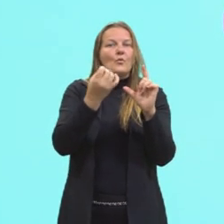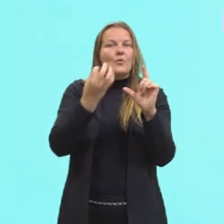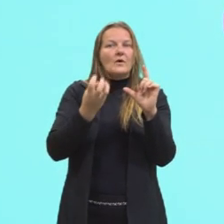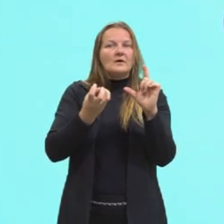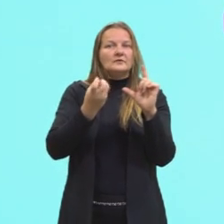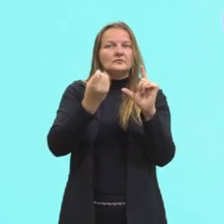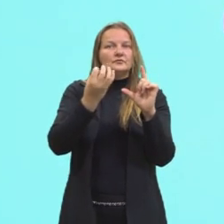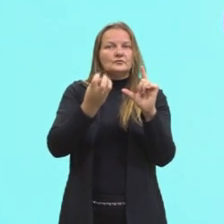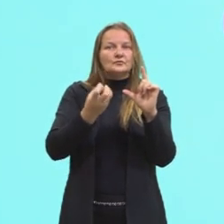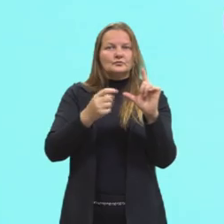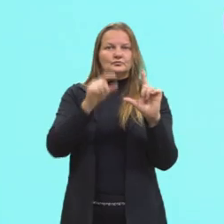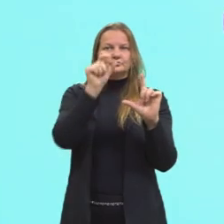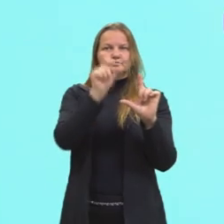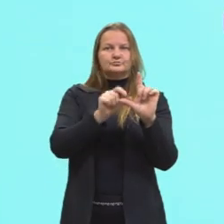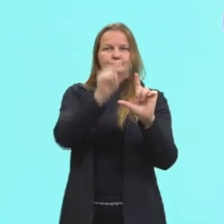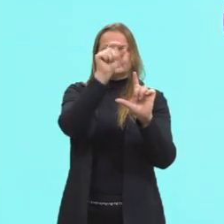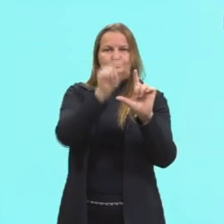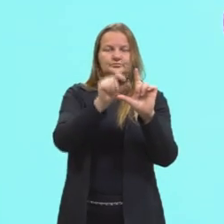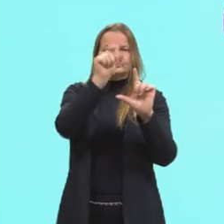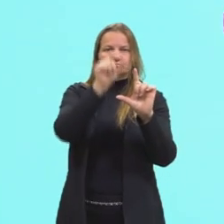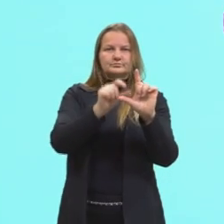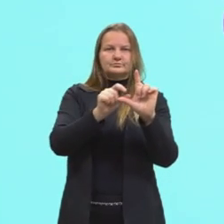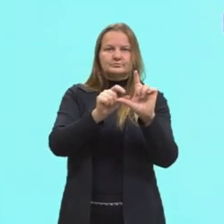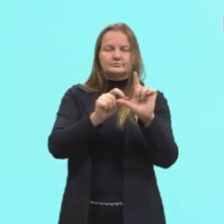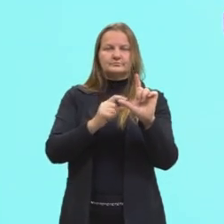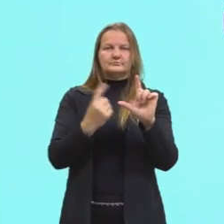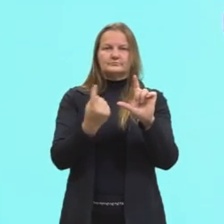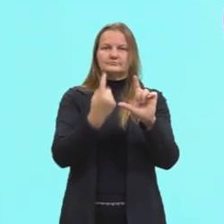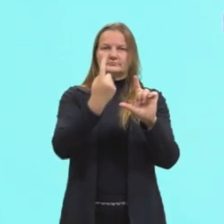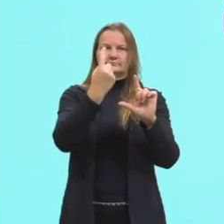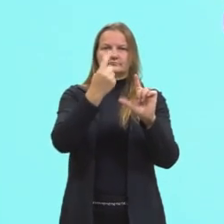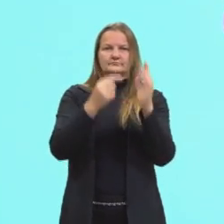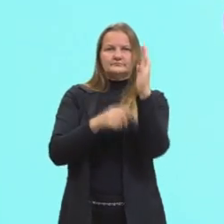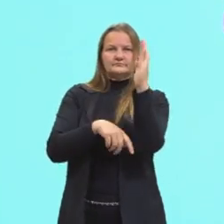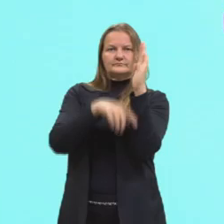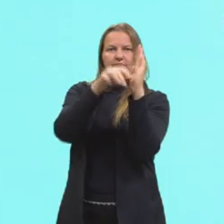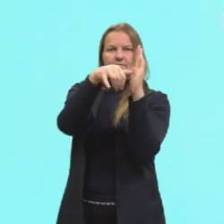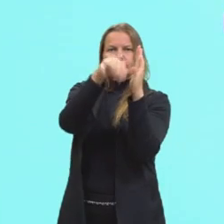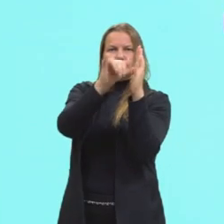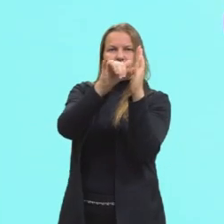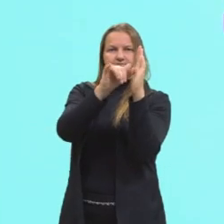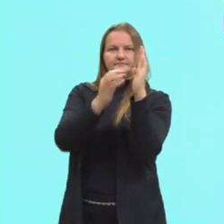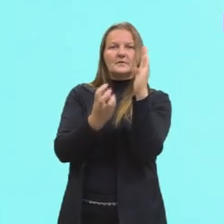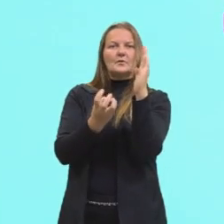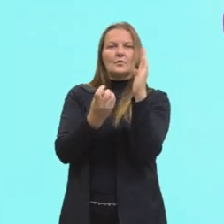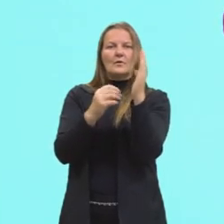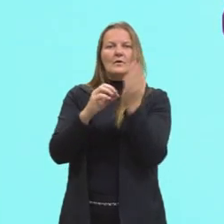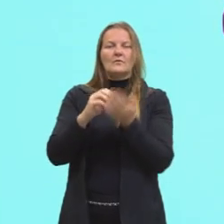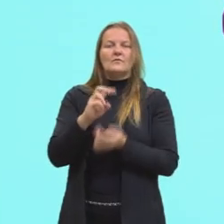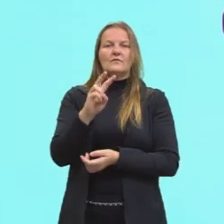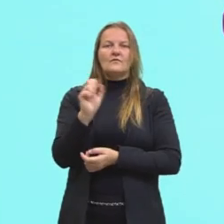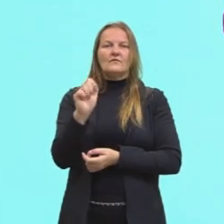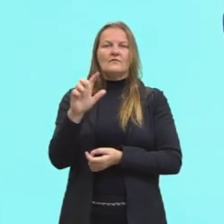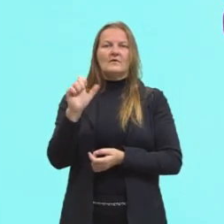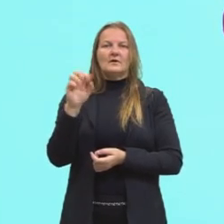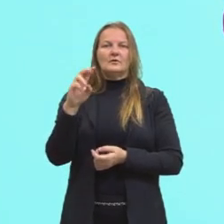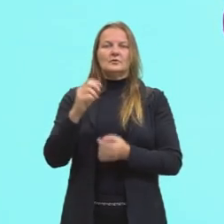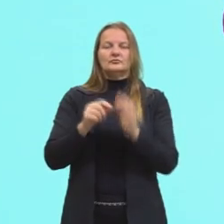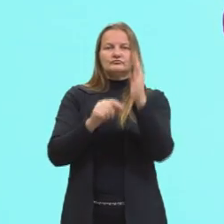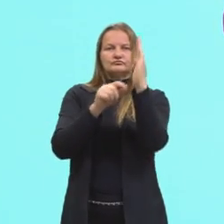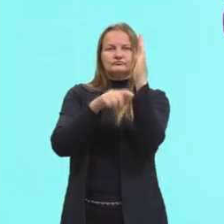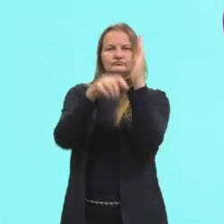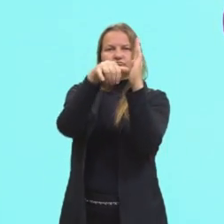variação, novamente, né? Do eixo vertical. Aqui, a altura dela vai determinar qual é o valor do eixo vertical